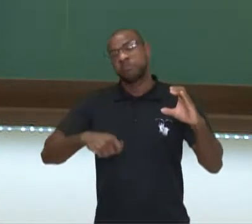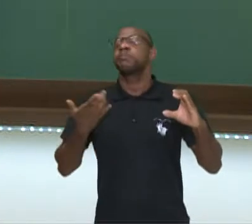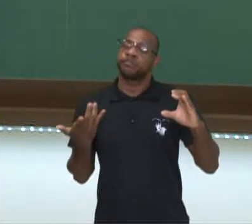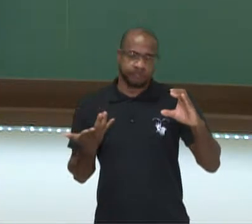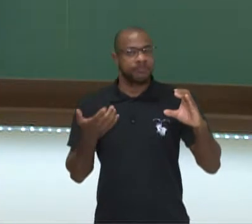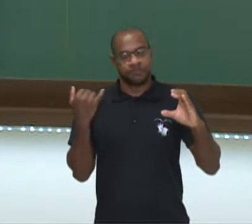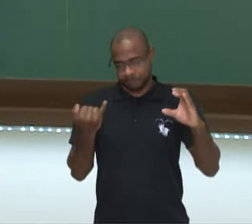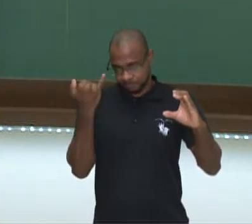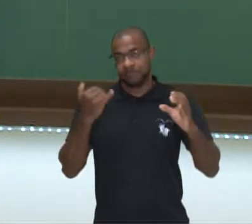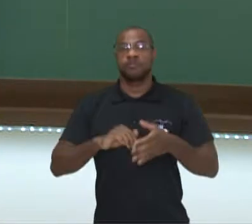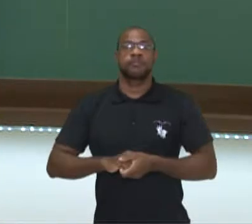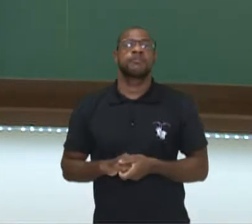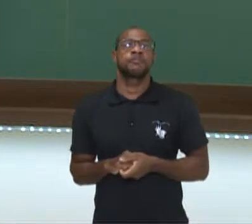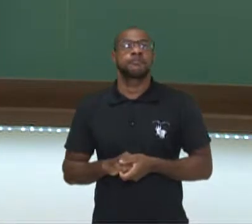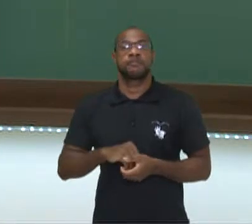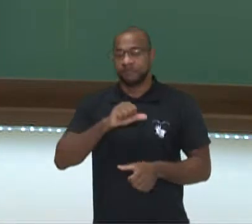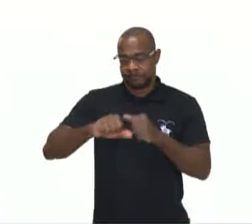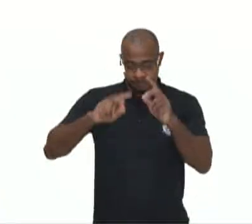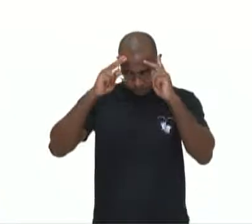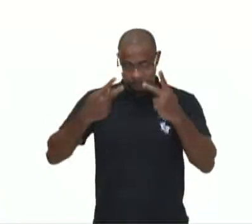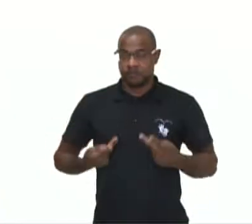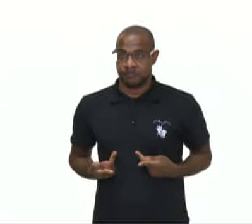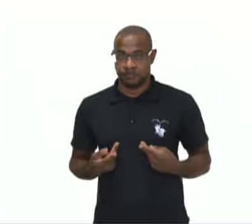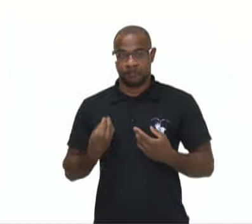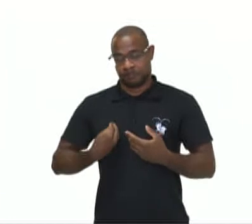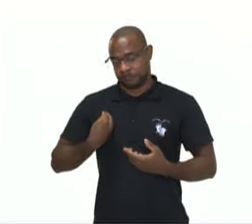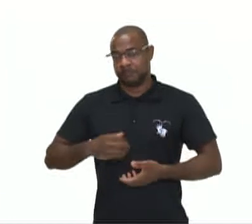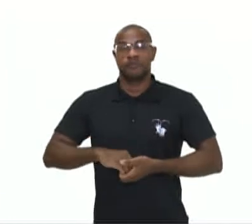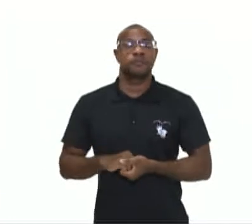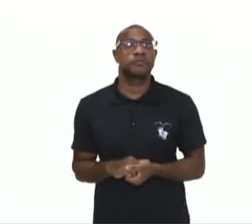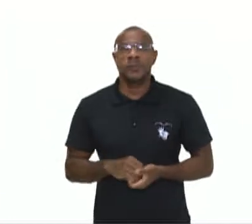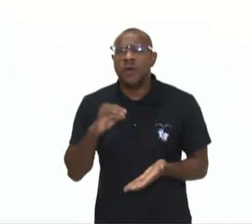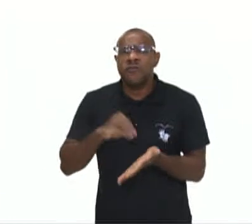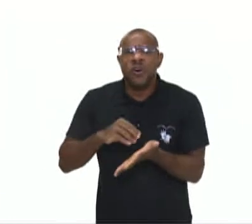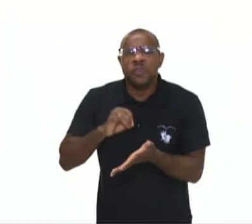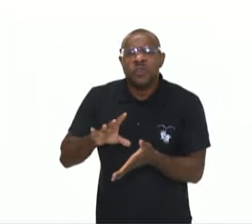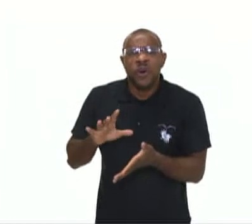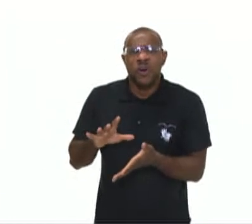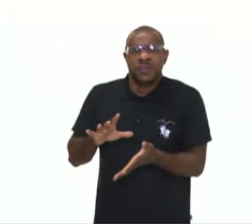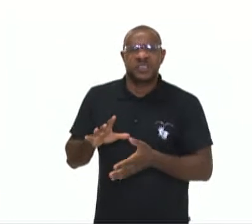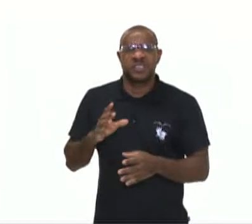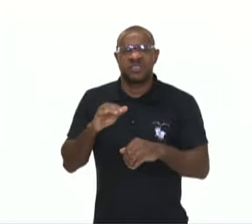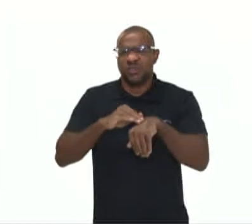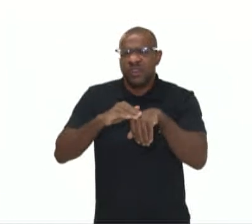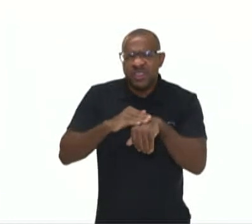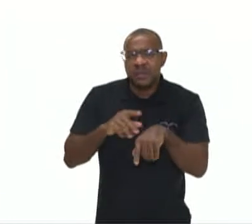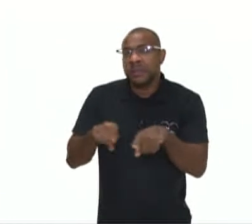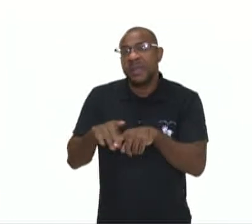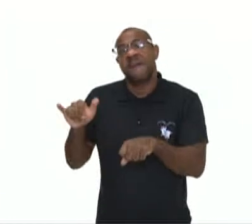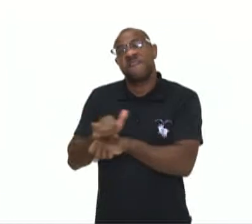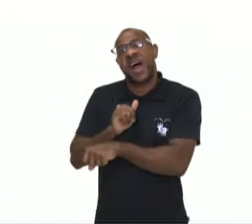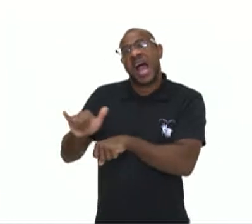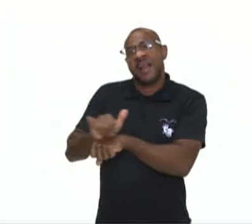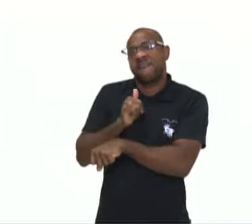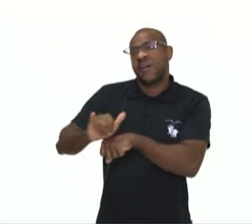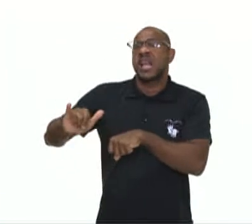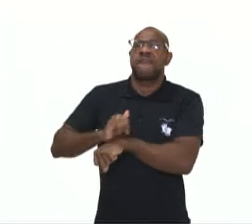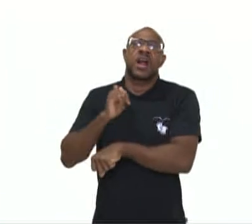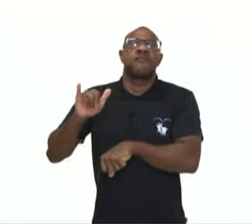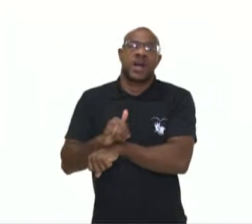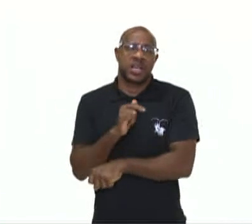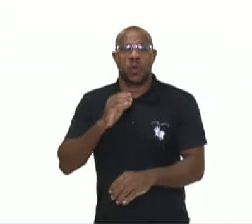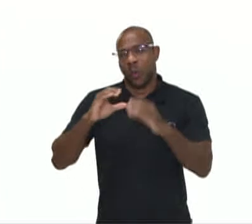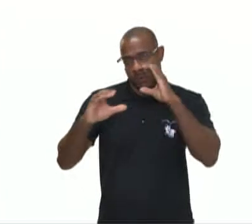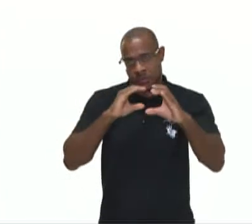mais humanos. Não só a falta de diálogo, mas também as falhas de comunicação representam um problema